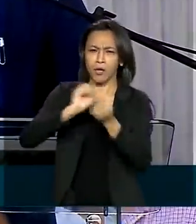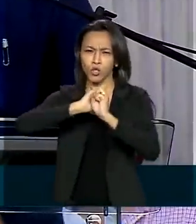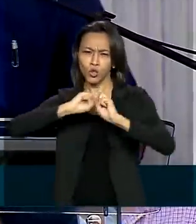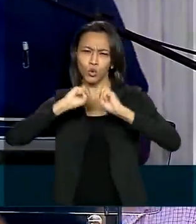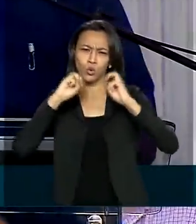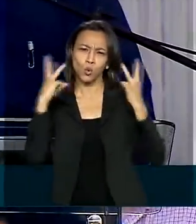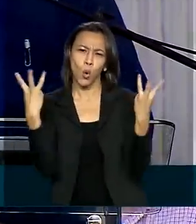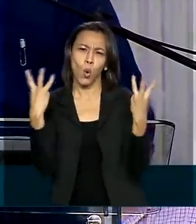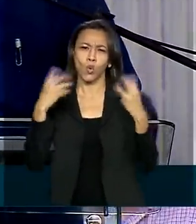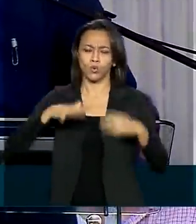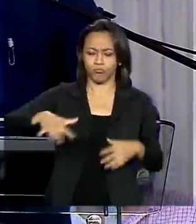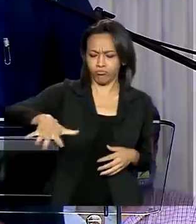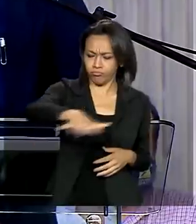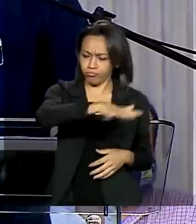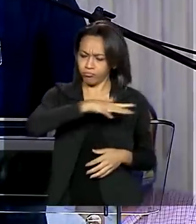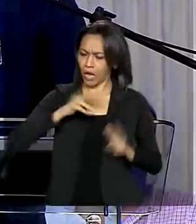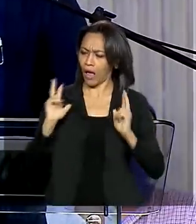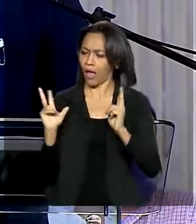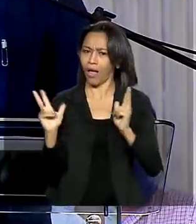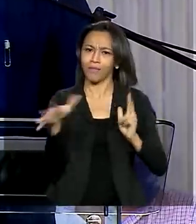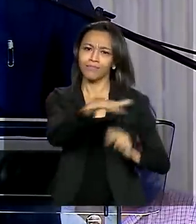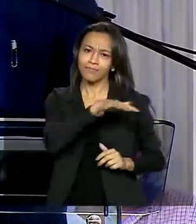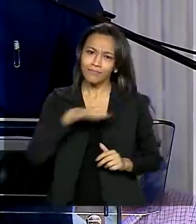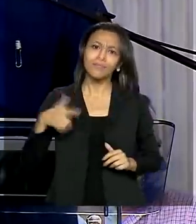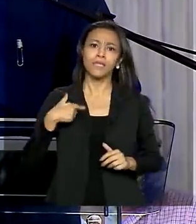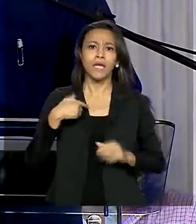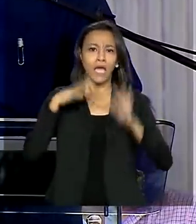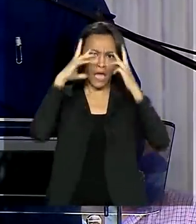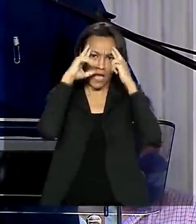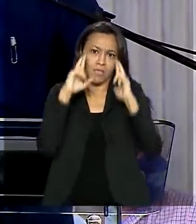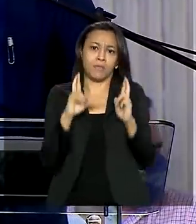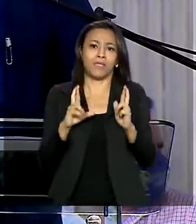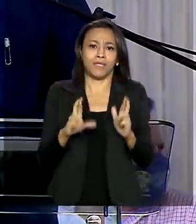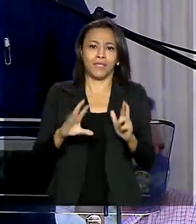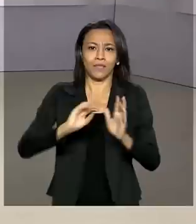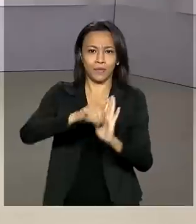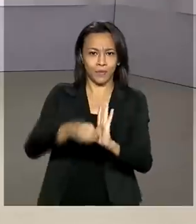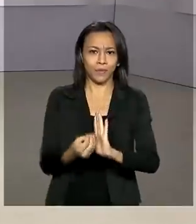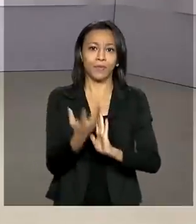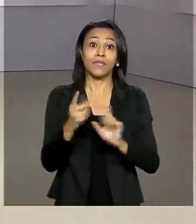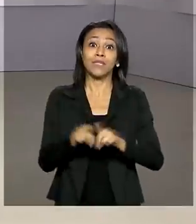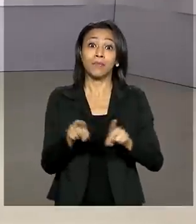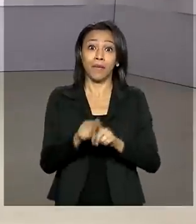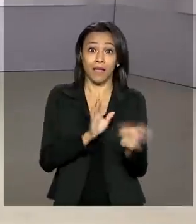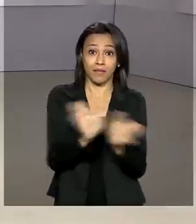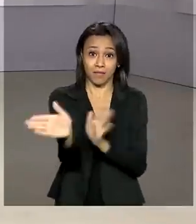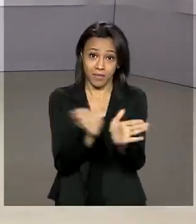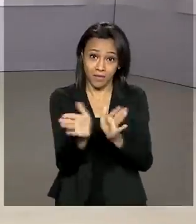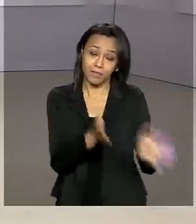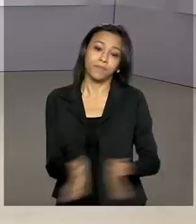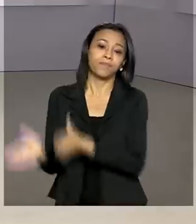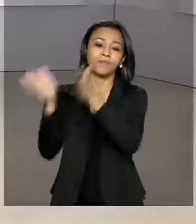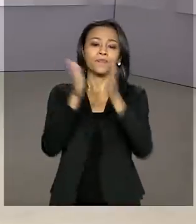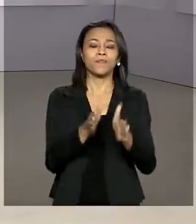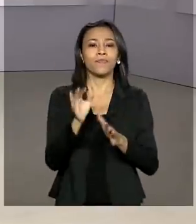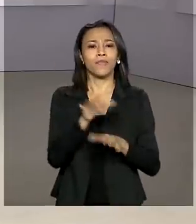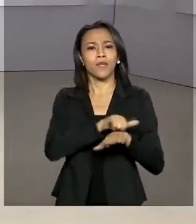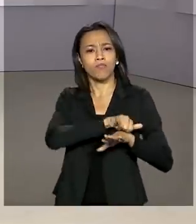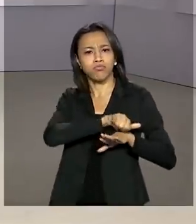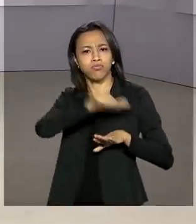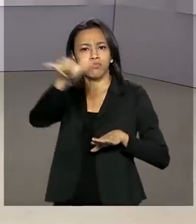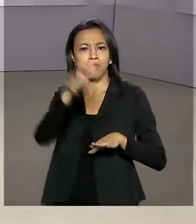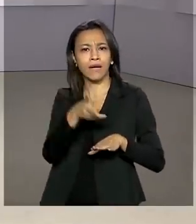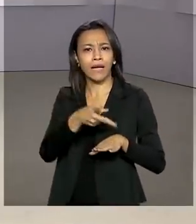quiosques e levou em conta a sustentabilidade e acessibilidade. O KC-390 da